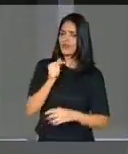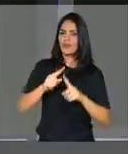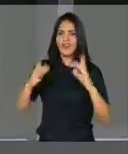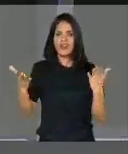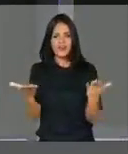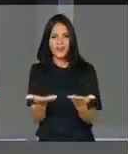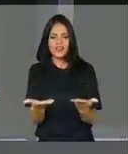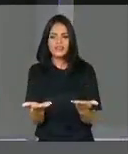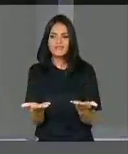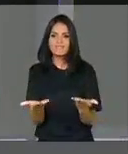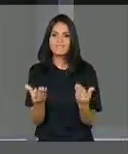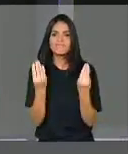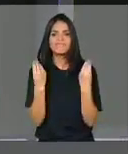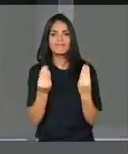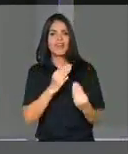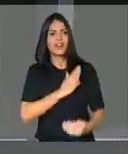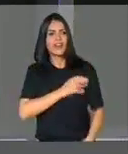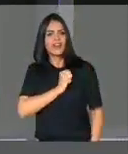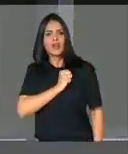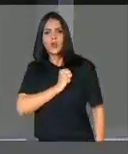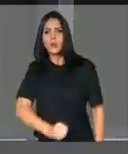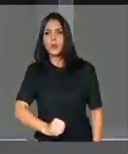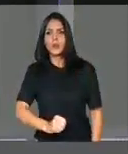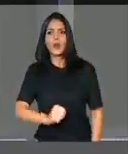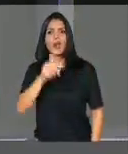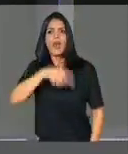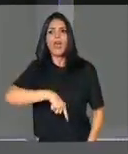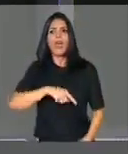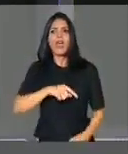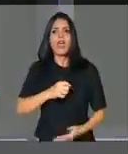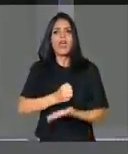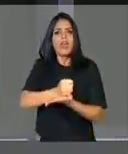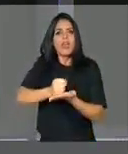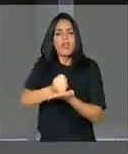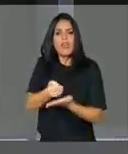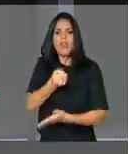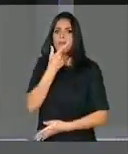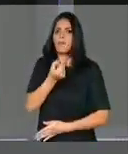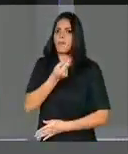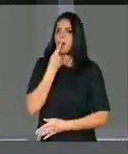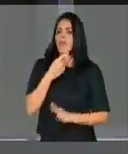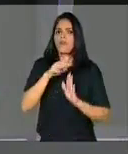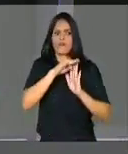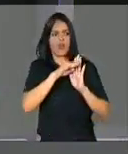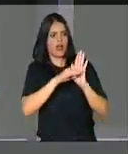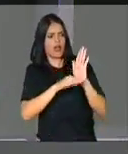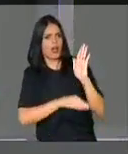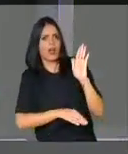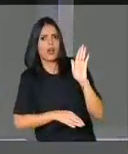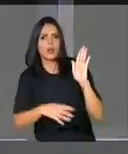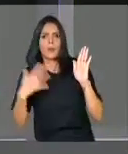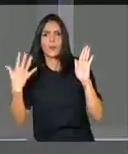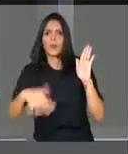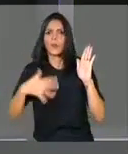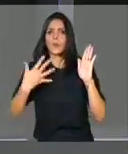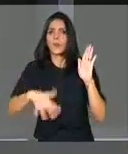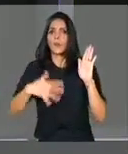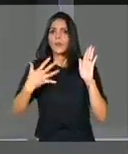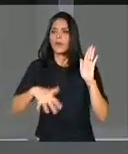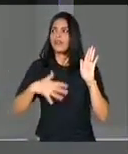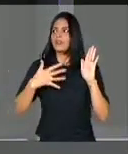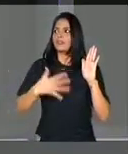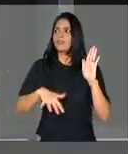Agora, eu infarto em jovem, é um monte de remédio assim, uma lista, para poder as artérias não